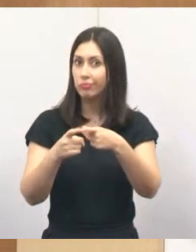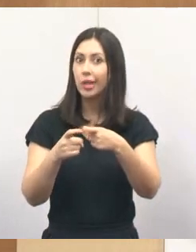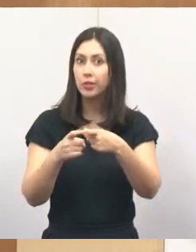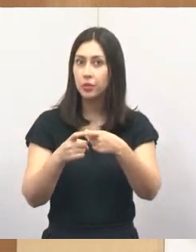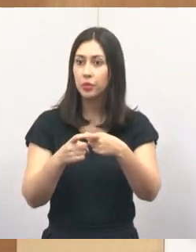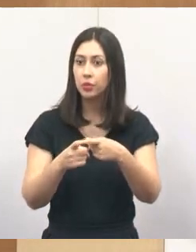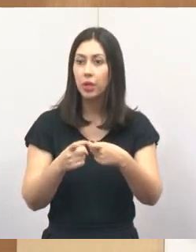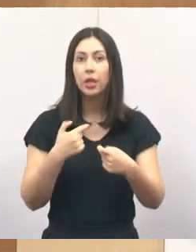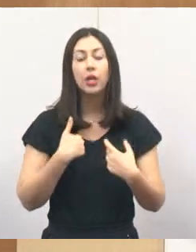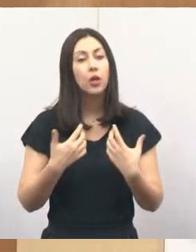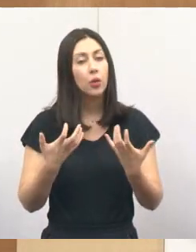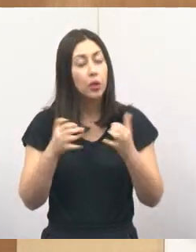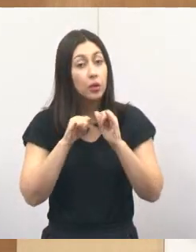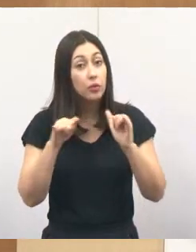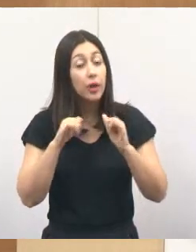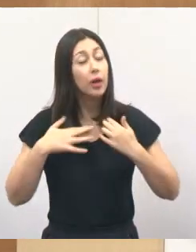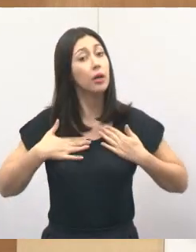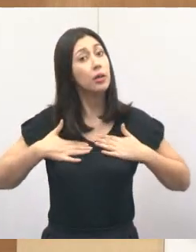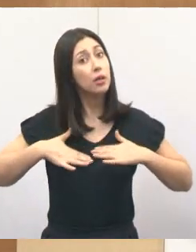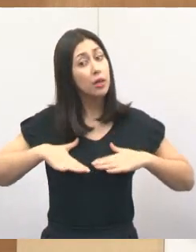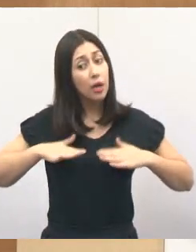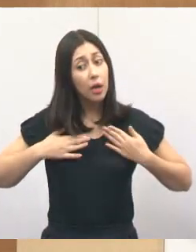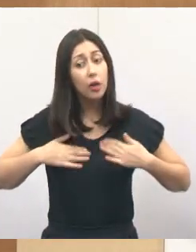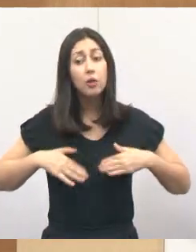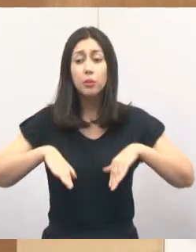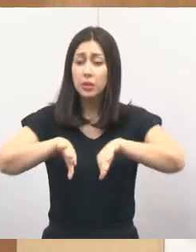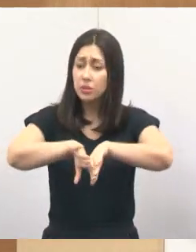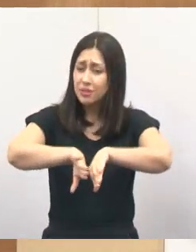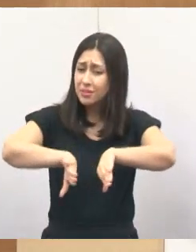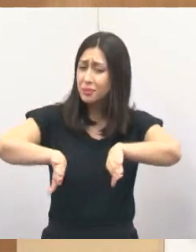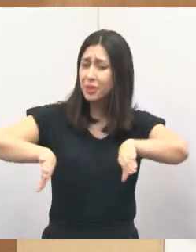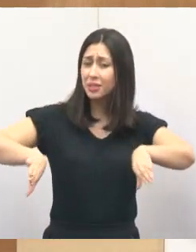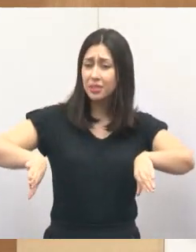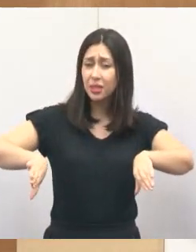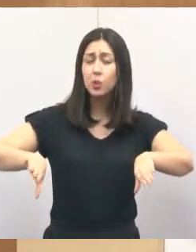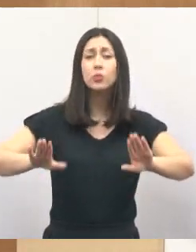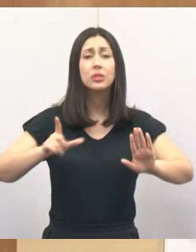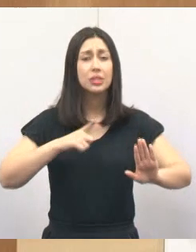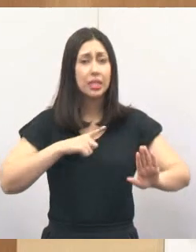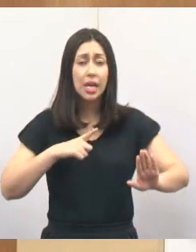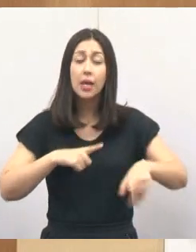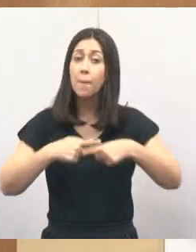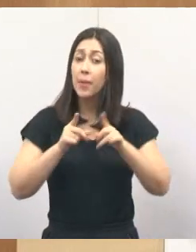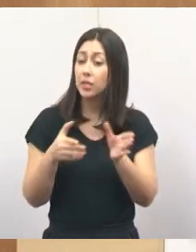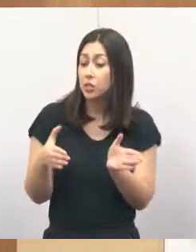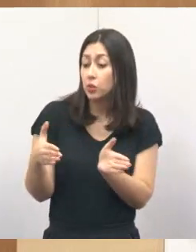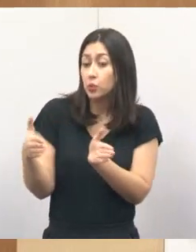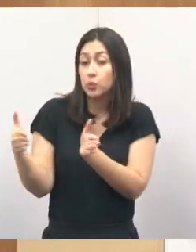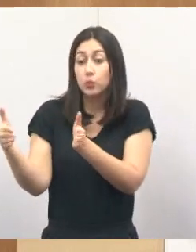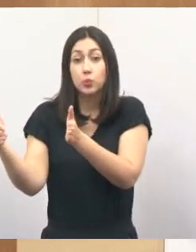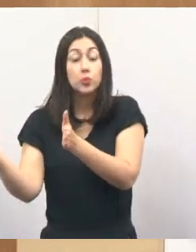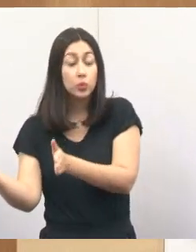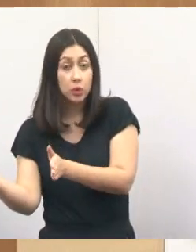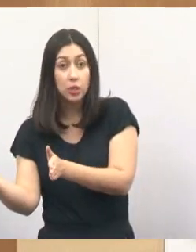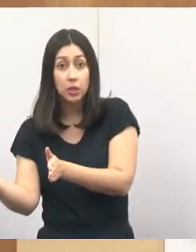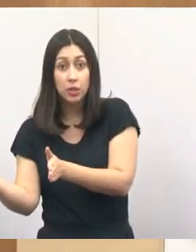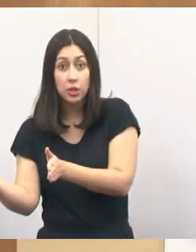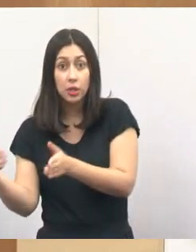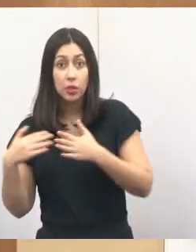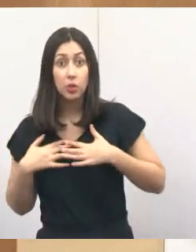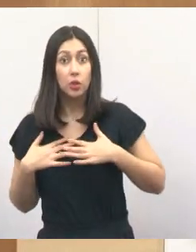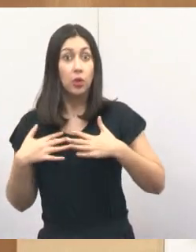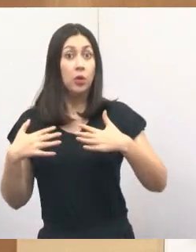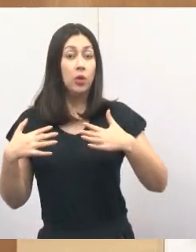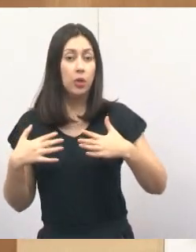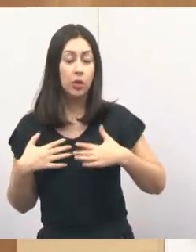Então, eu quero tranquilizar você que essa separação só não existe mais ala pediátrica. Existe ala